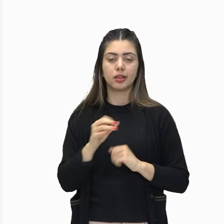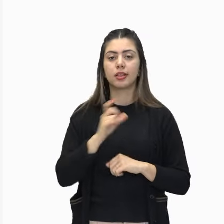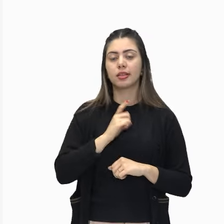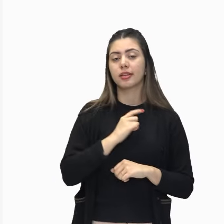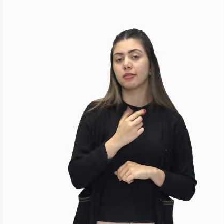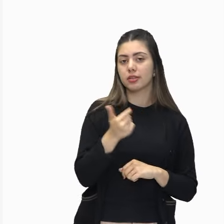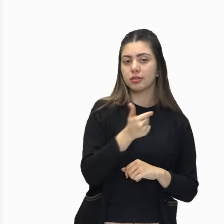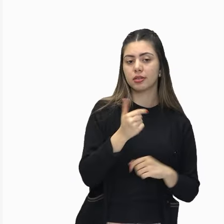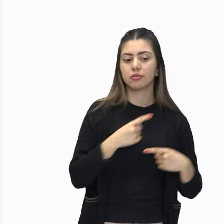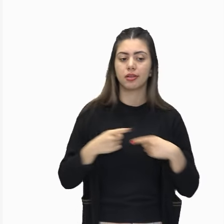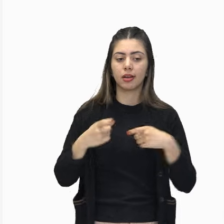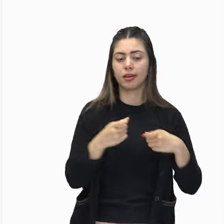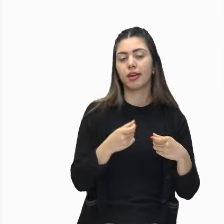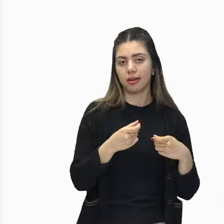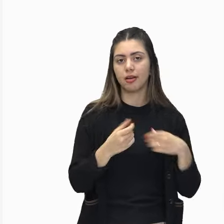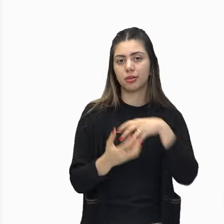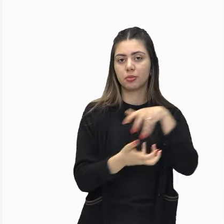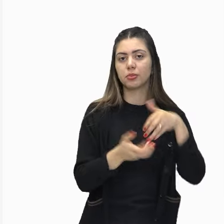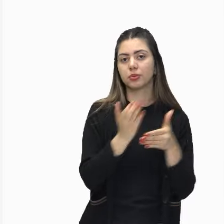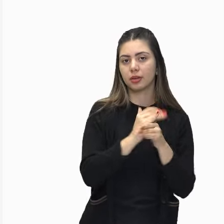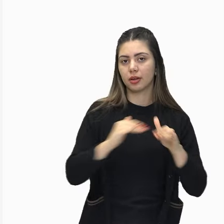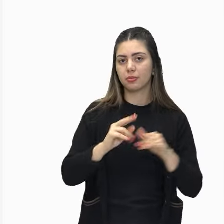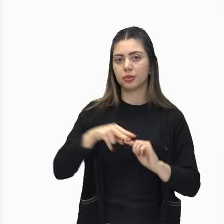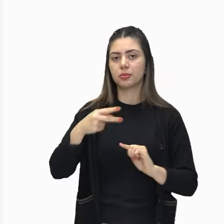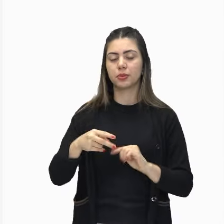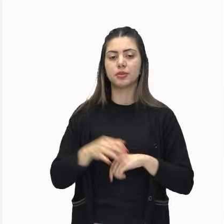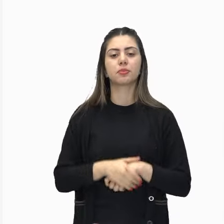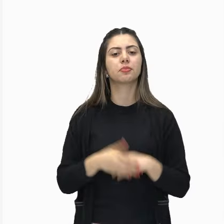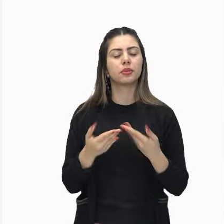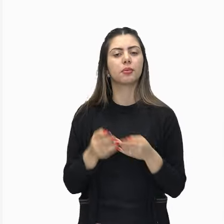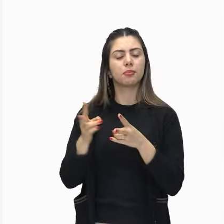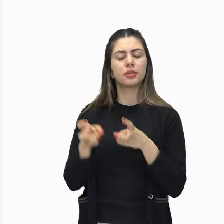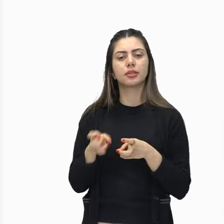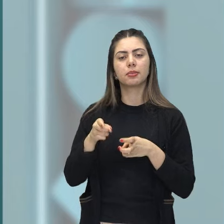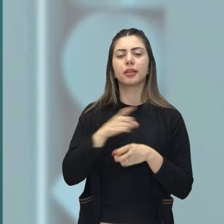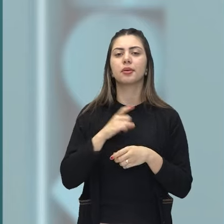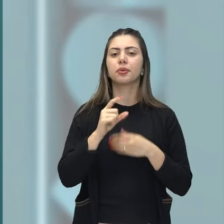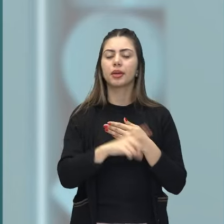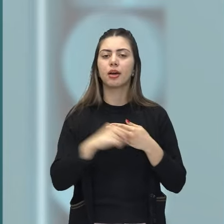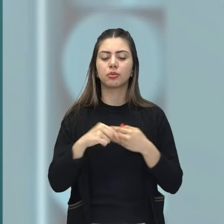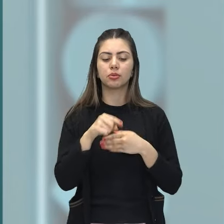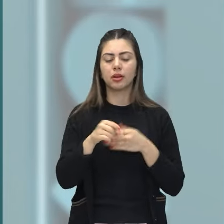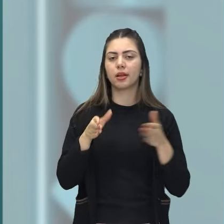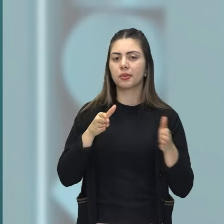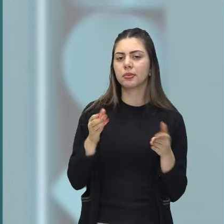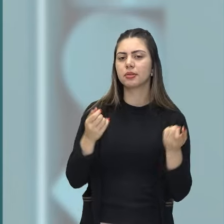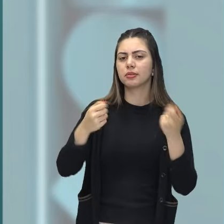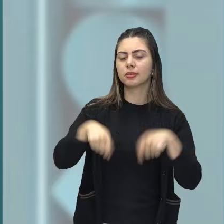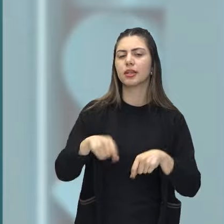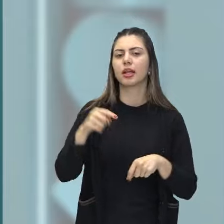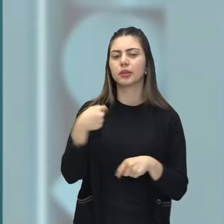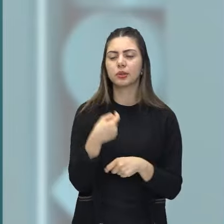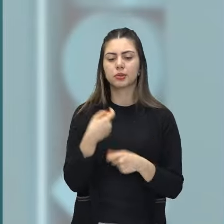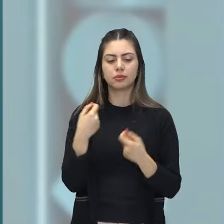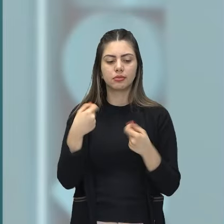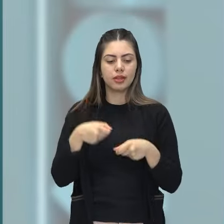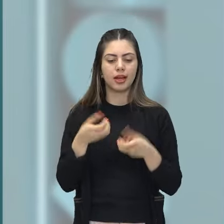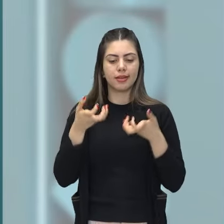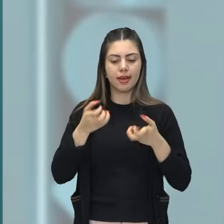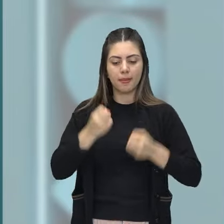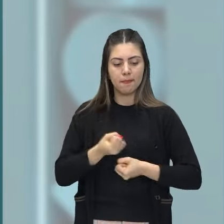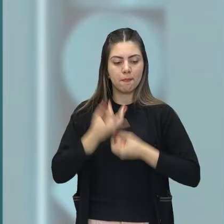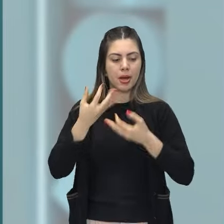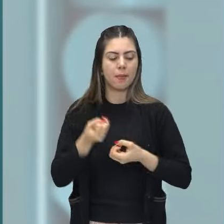mundial. Então, observem que esses autores desse período, eles vão se permitir experimentar mais, a